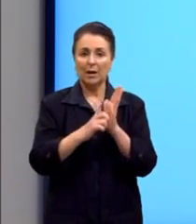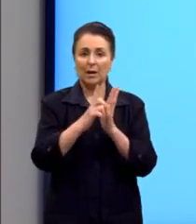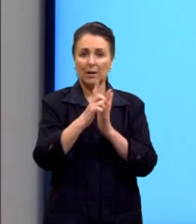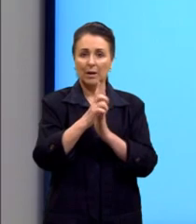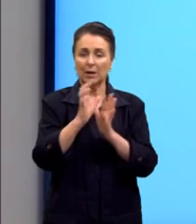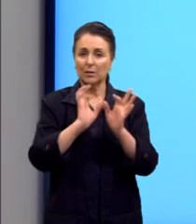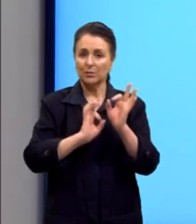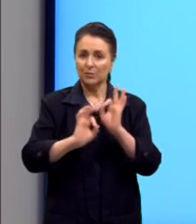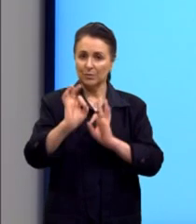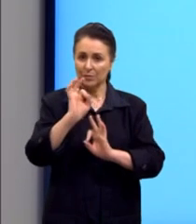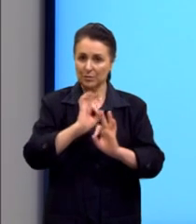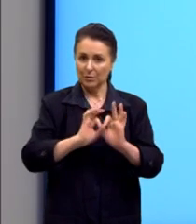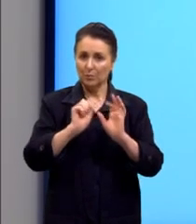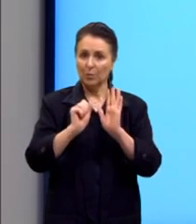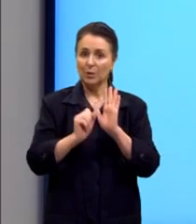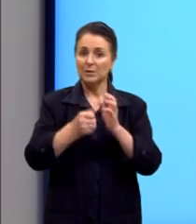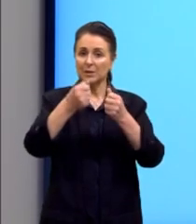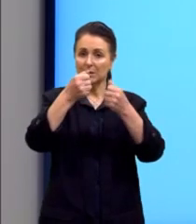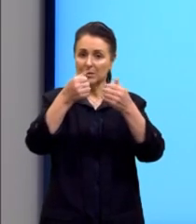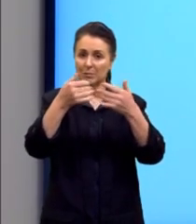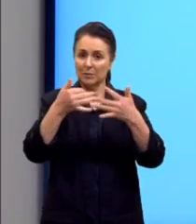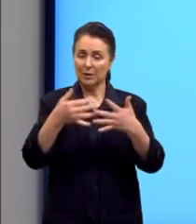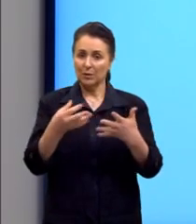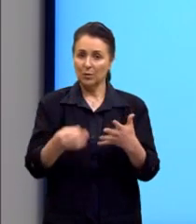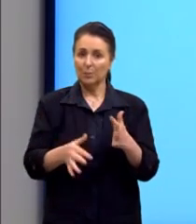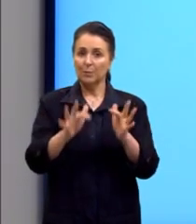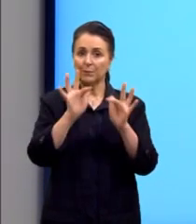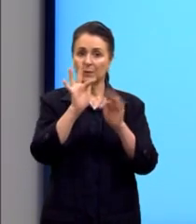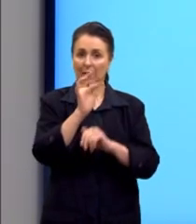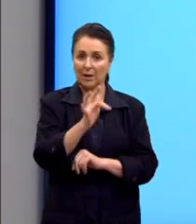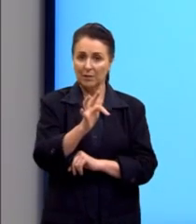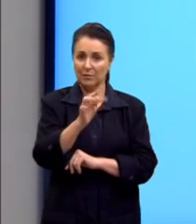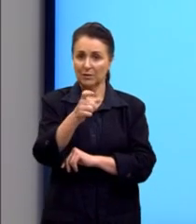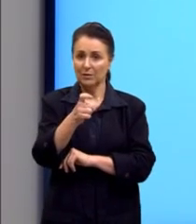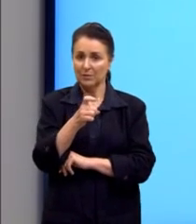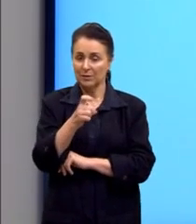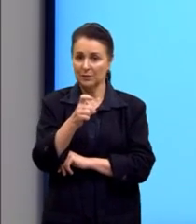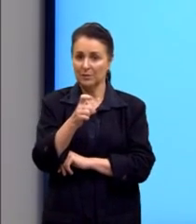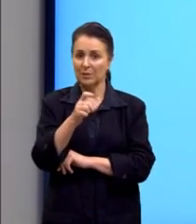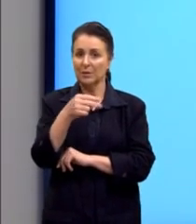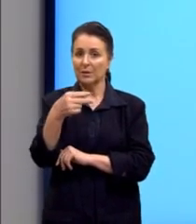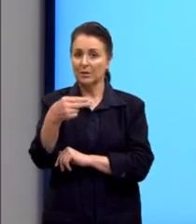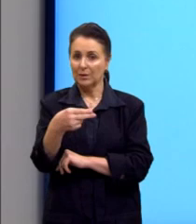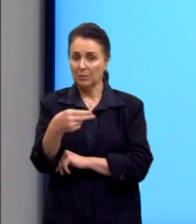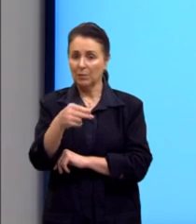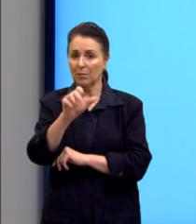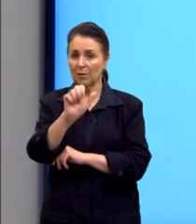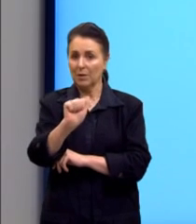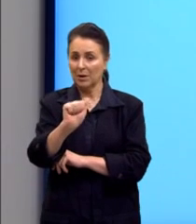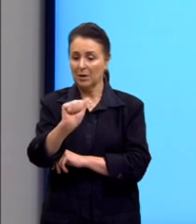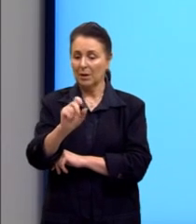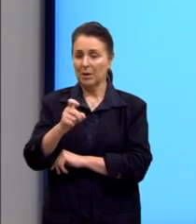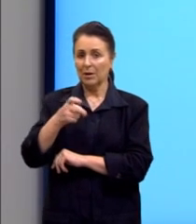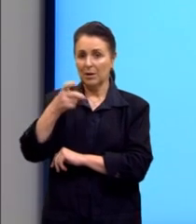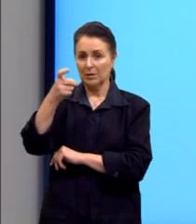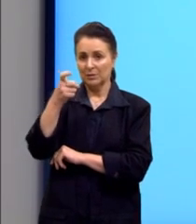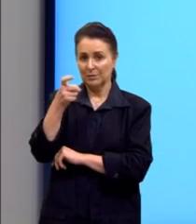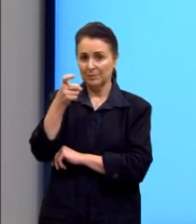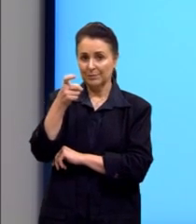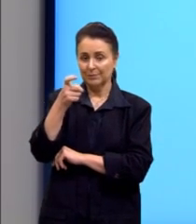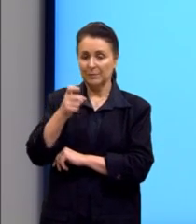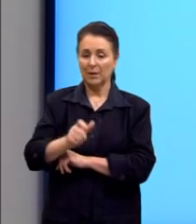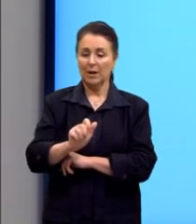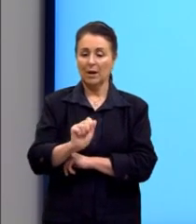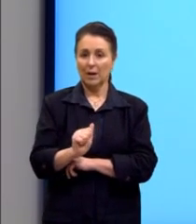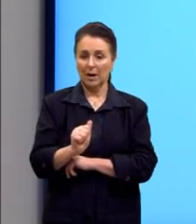pode ser descrita por f de x, igual a a elevado a x, em que